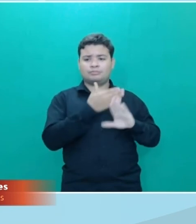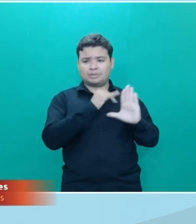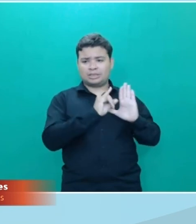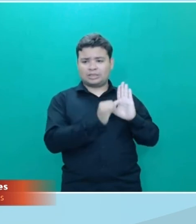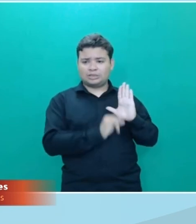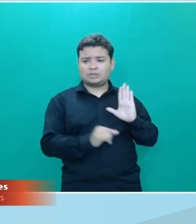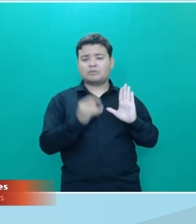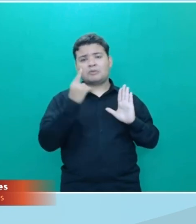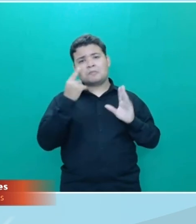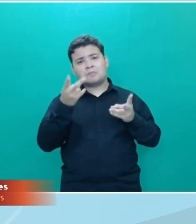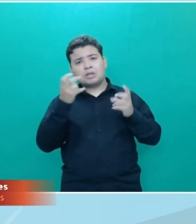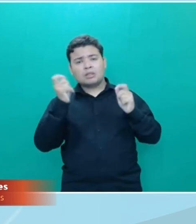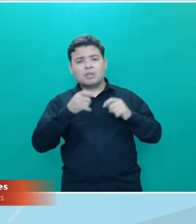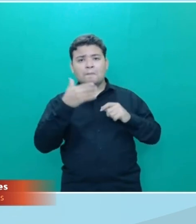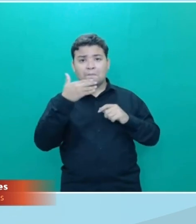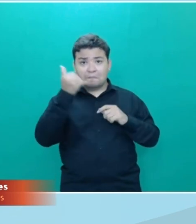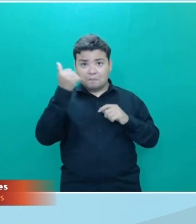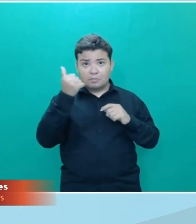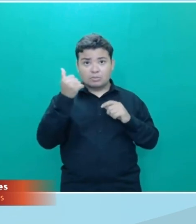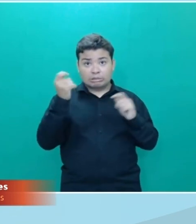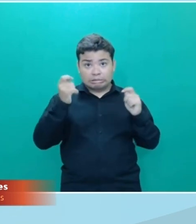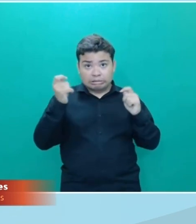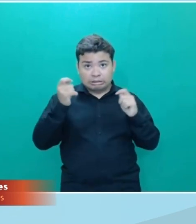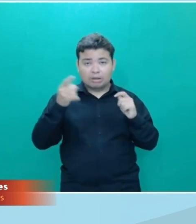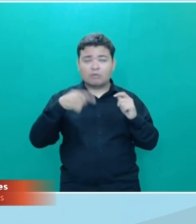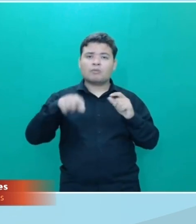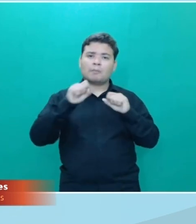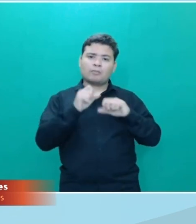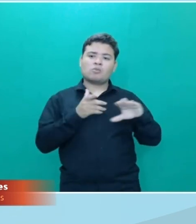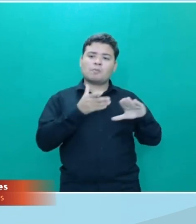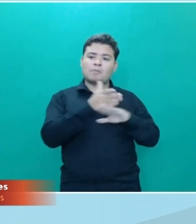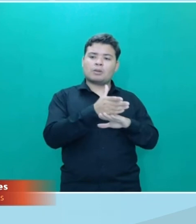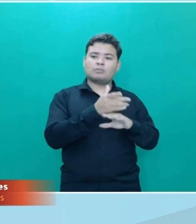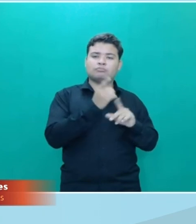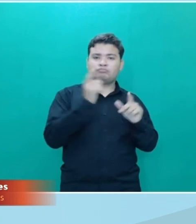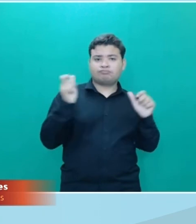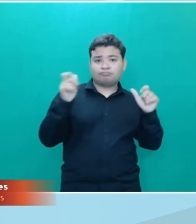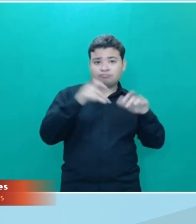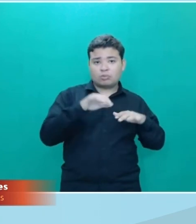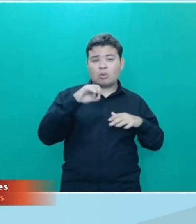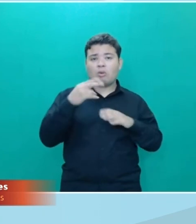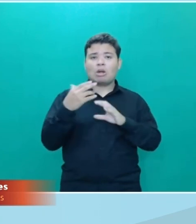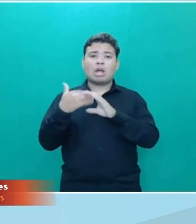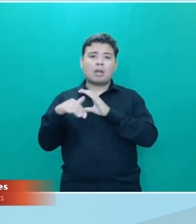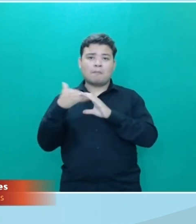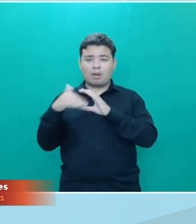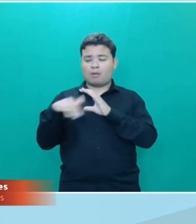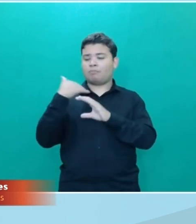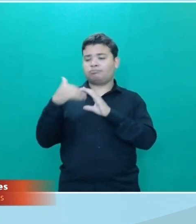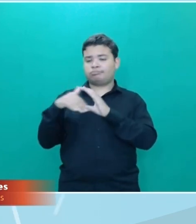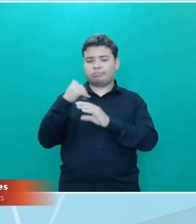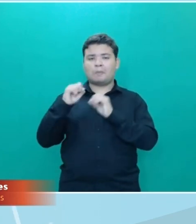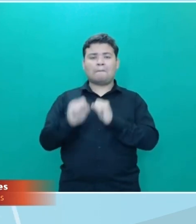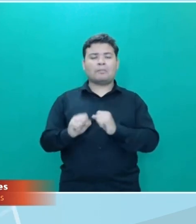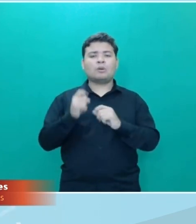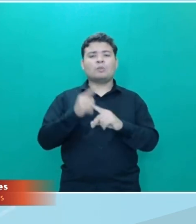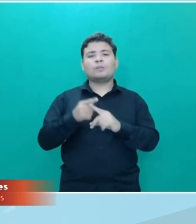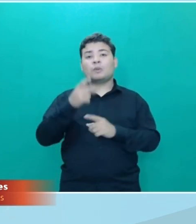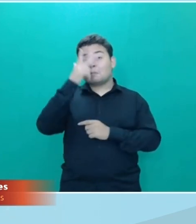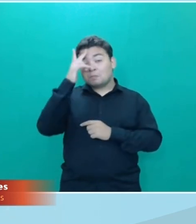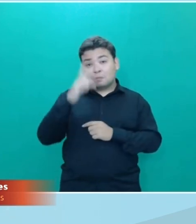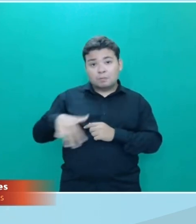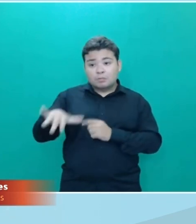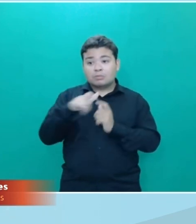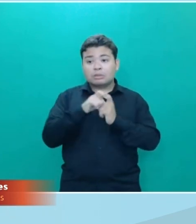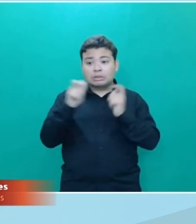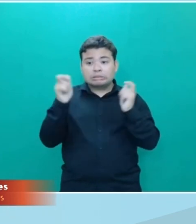de alguma melhoria participe aí desses encontros ou mande o seu e-mail para que cada vez mais pessoas possam ser